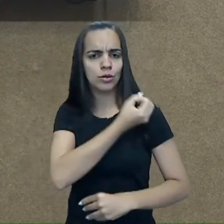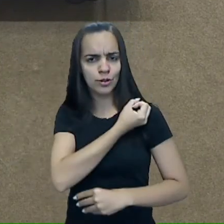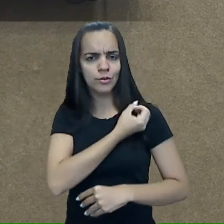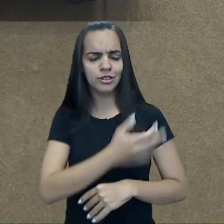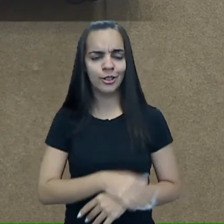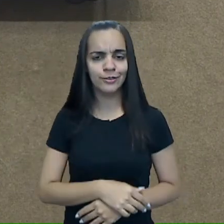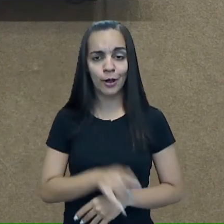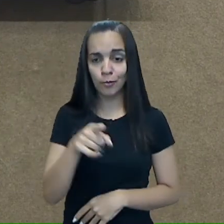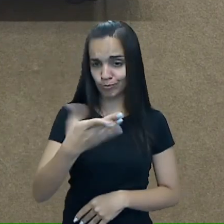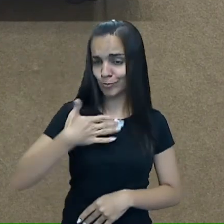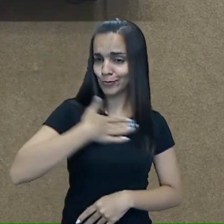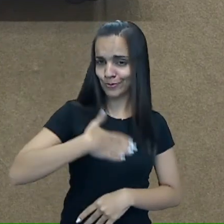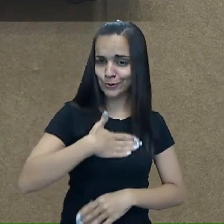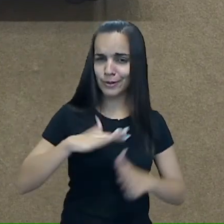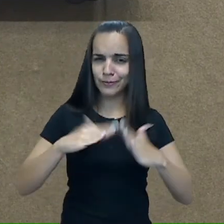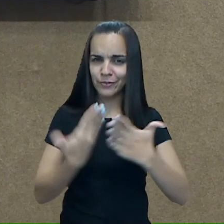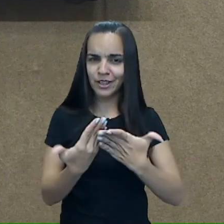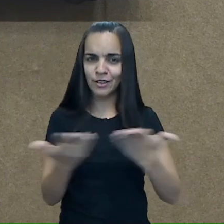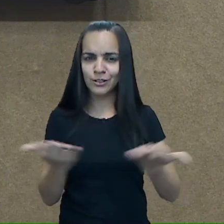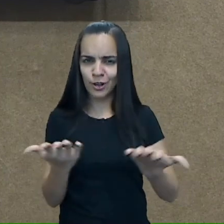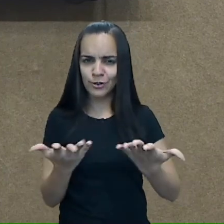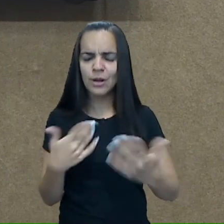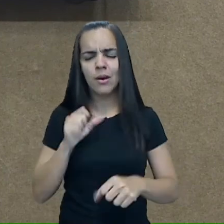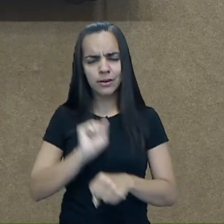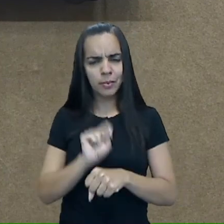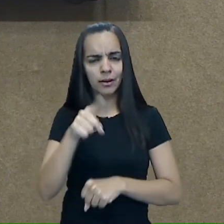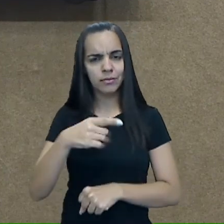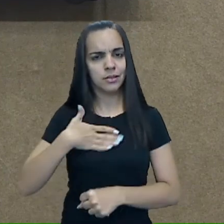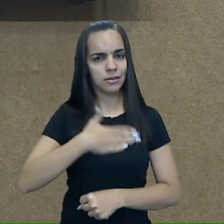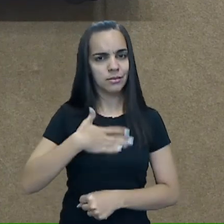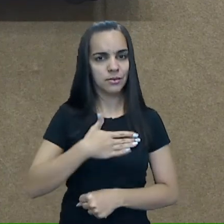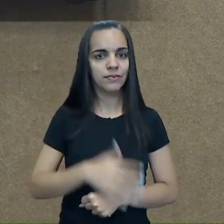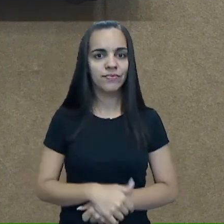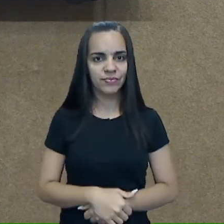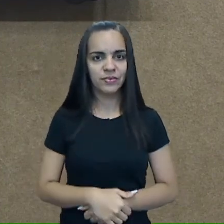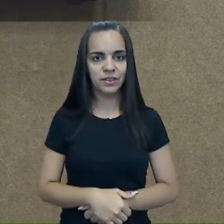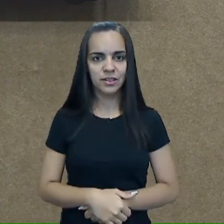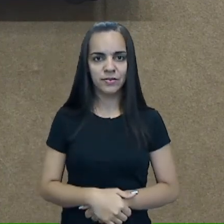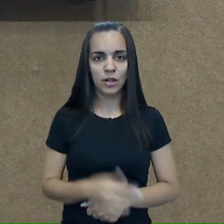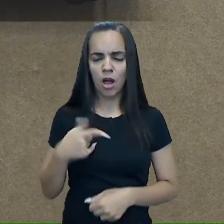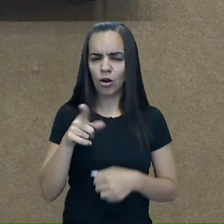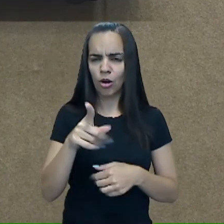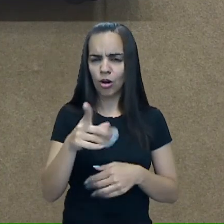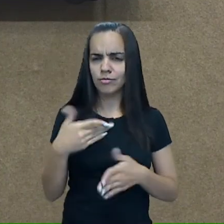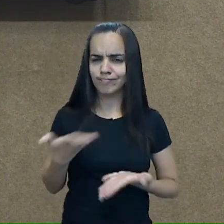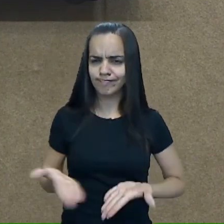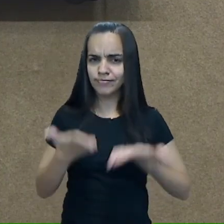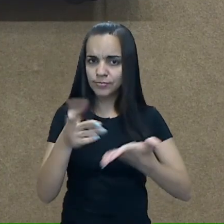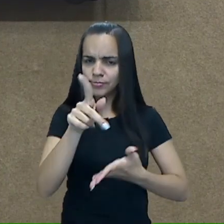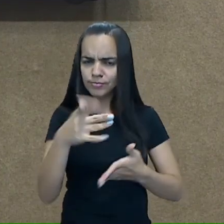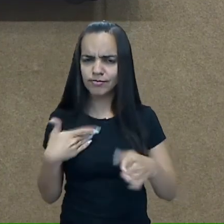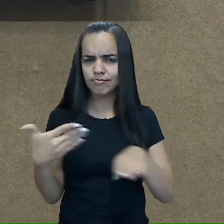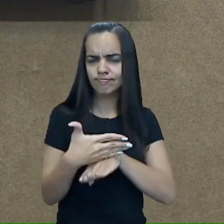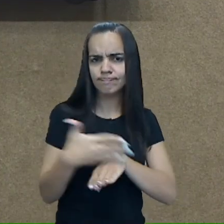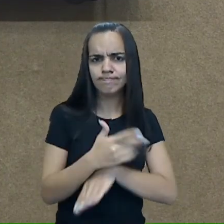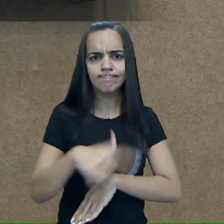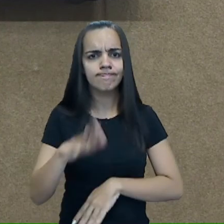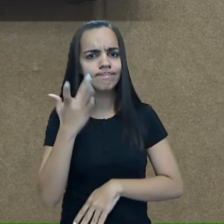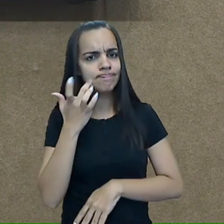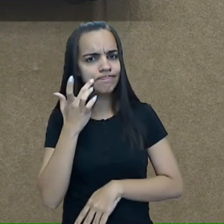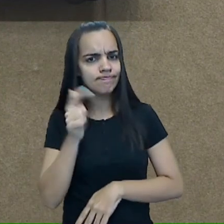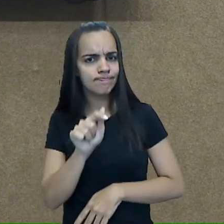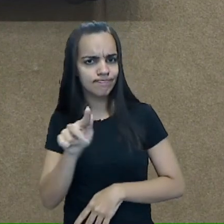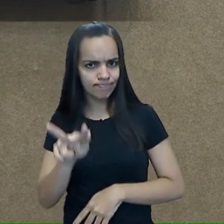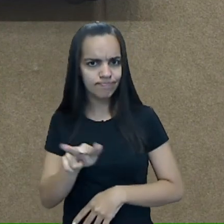gostaram da aula de hoje? Espero que tenham gostado. Agora eu convido vocês a acessarem a plataforma SmetGV, onde lá você